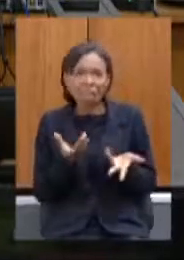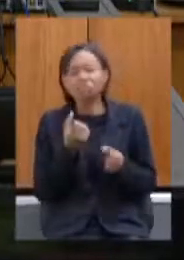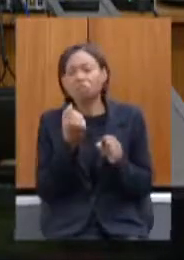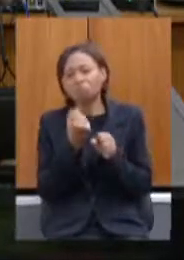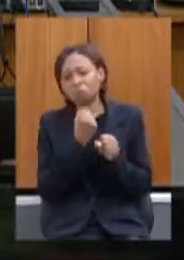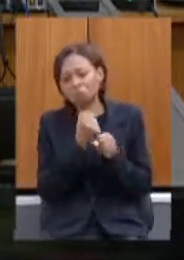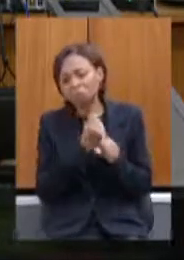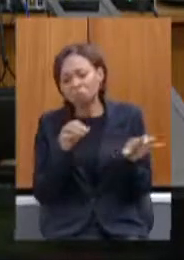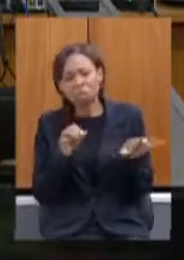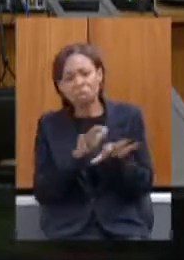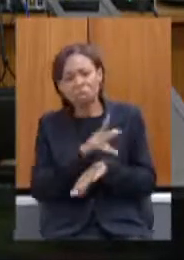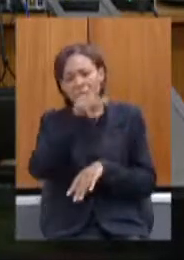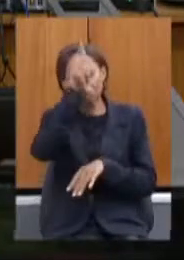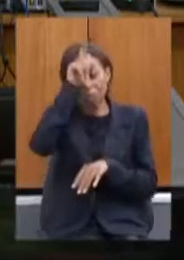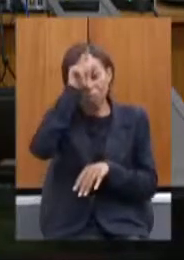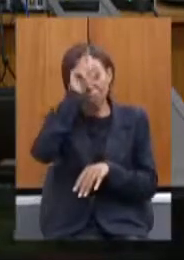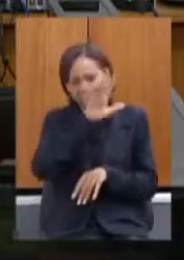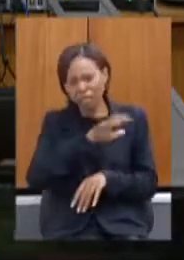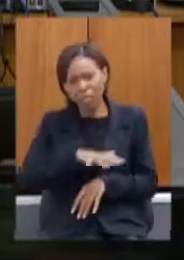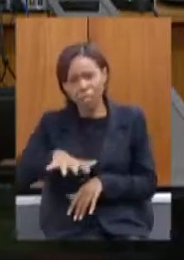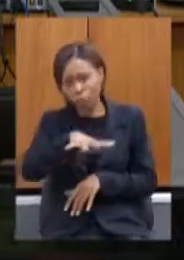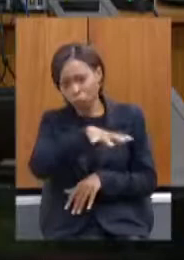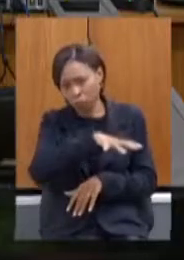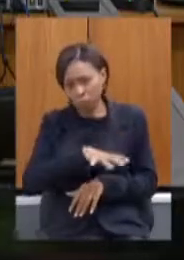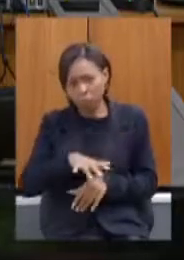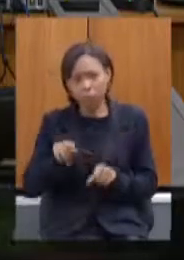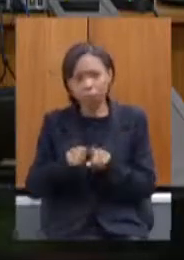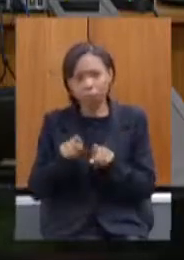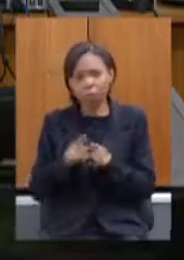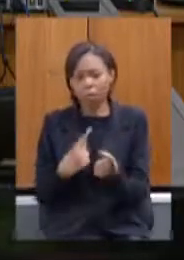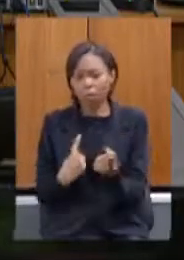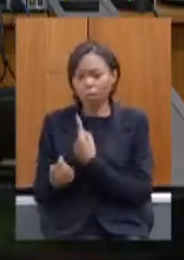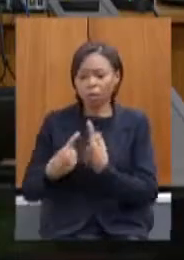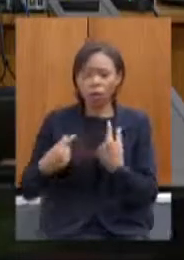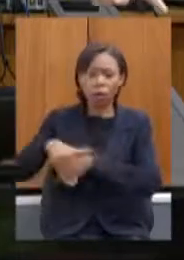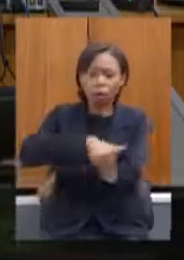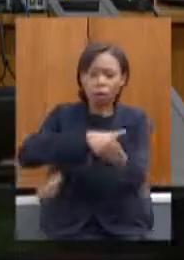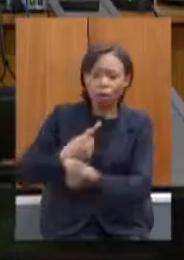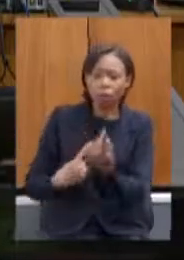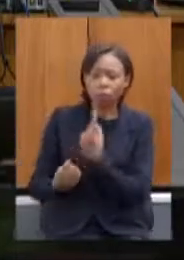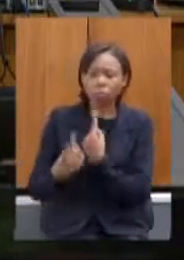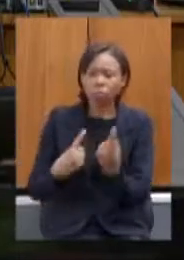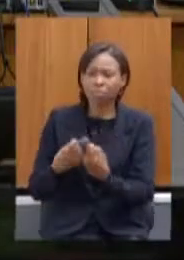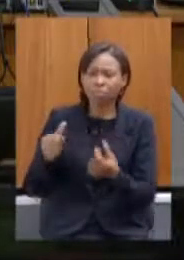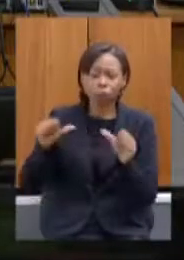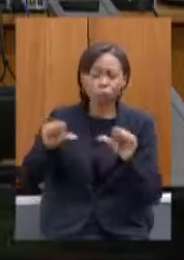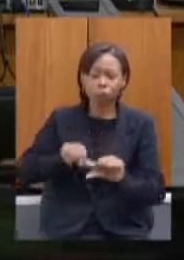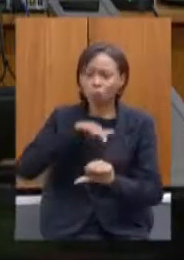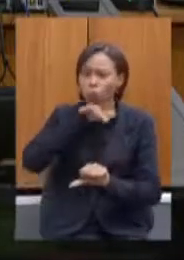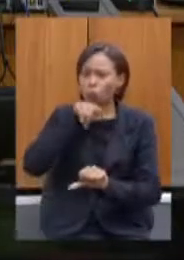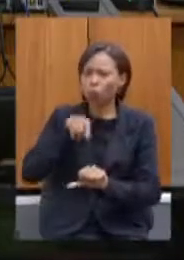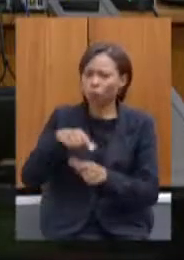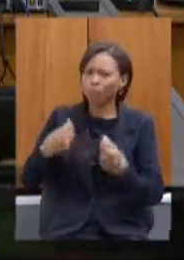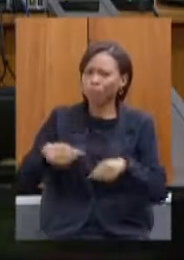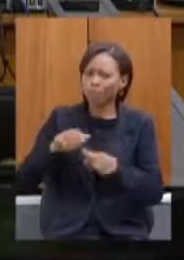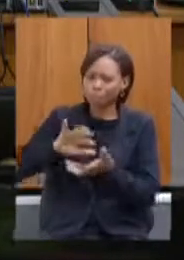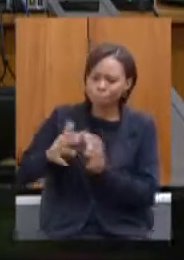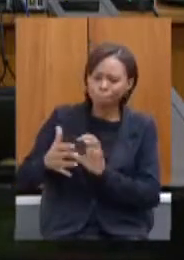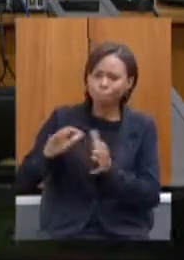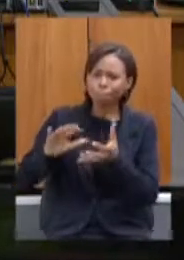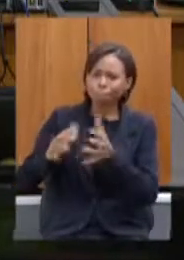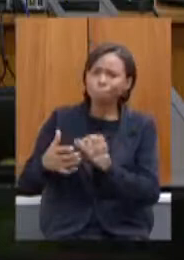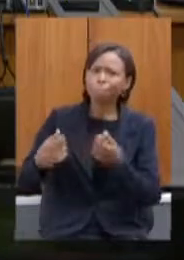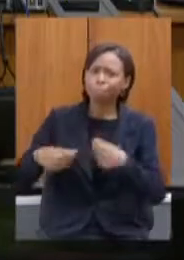estradas que estão por fazer ou que estão em péssimo estado de conservação que precisam ser recuperadas